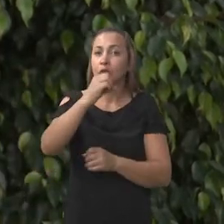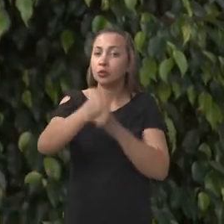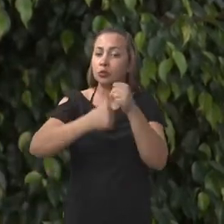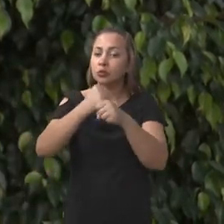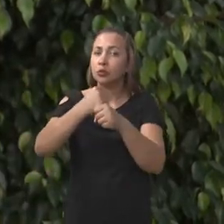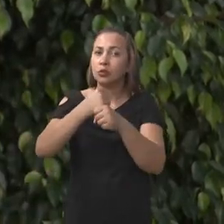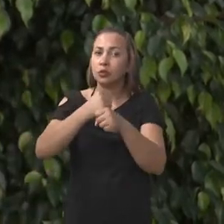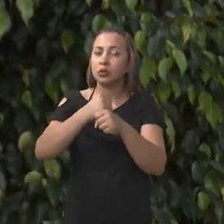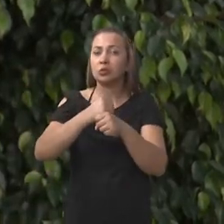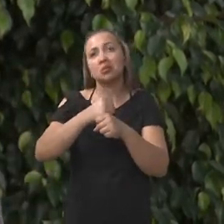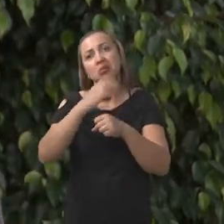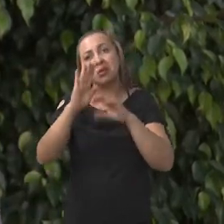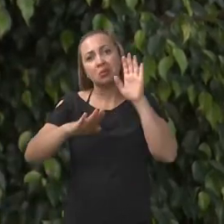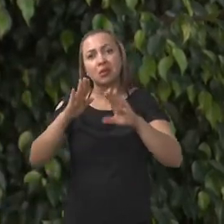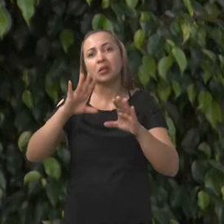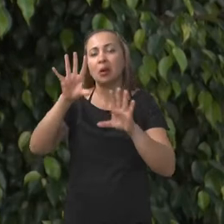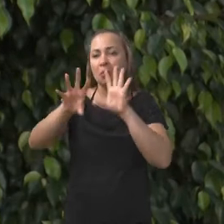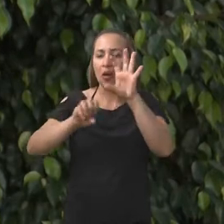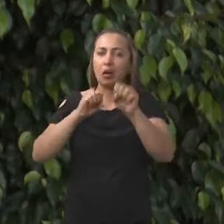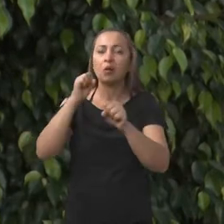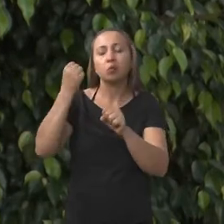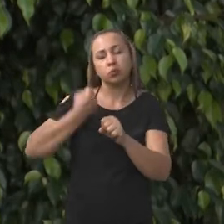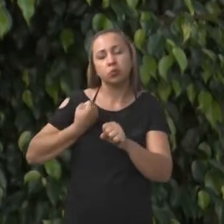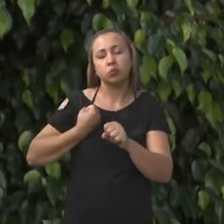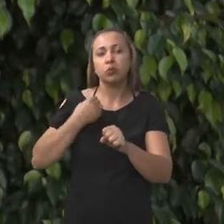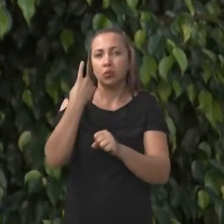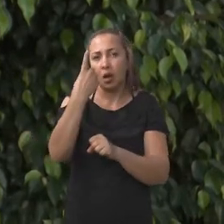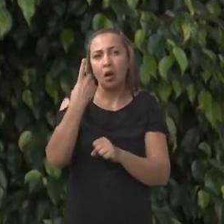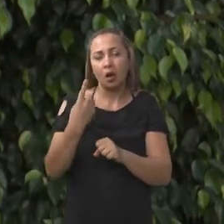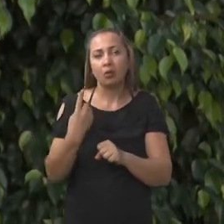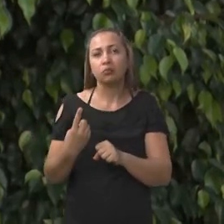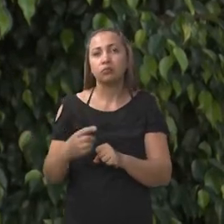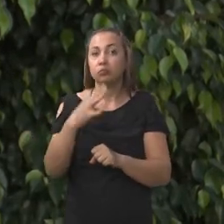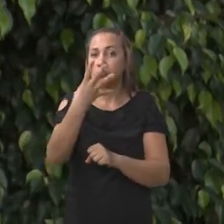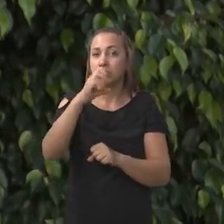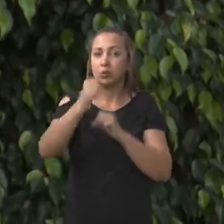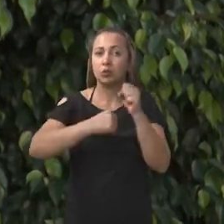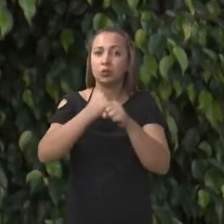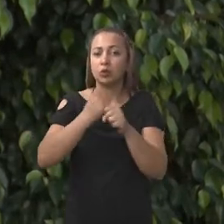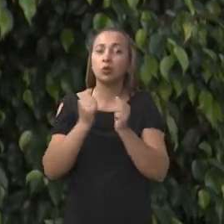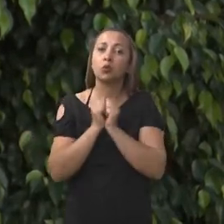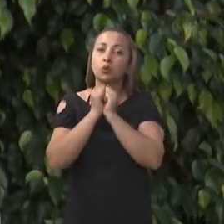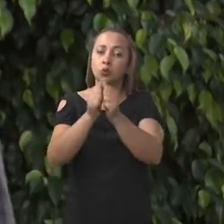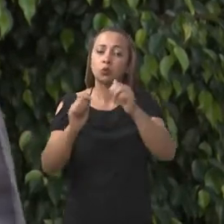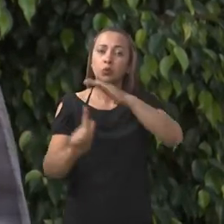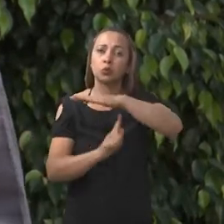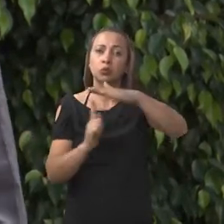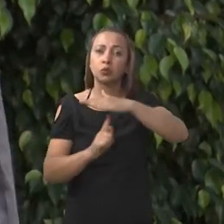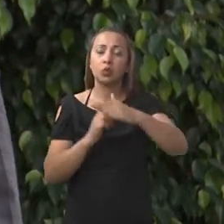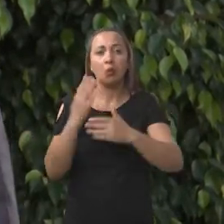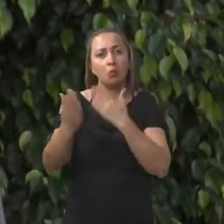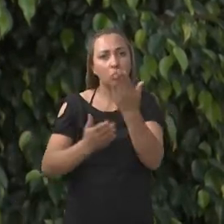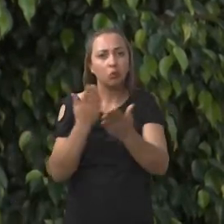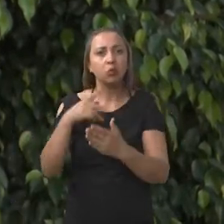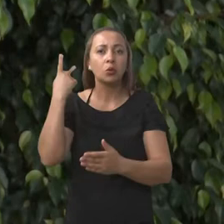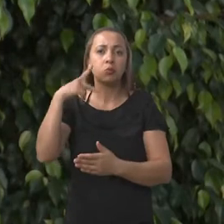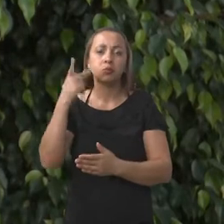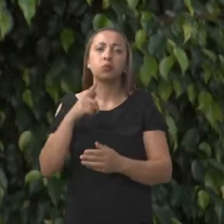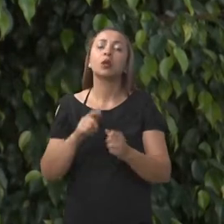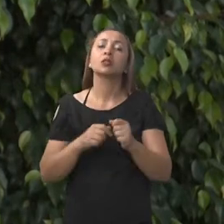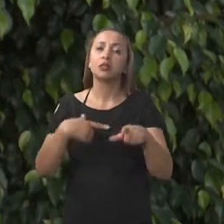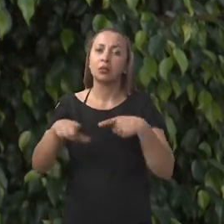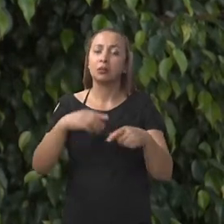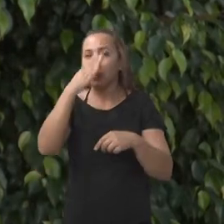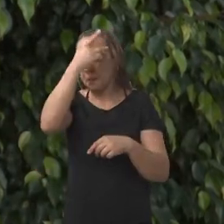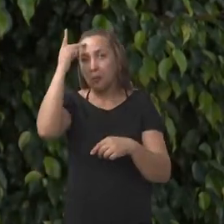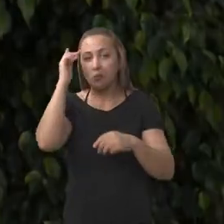anos, com coleta de dados a cada quatro anos, e nesses intervalos, nós vamos estar junto com os gestores, propondo políticas de atenção à